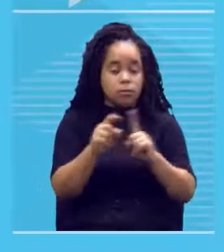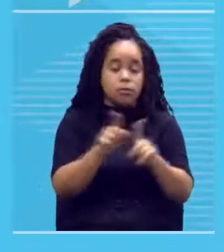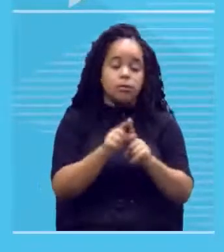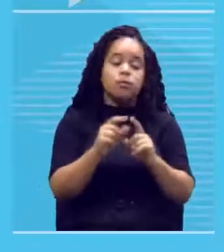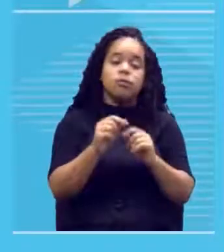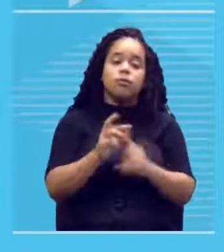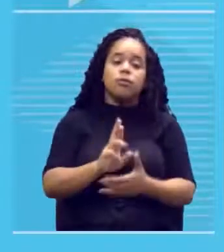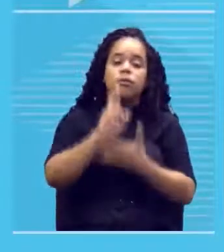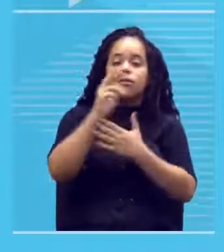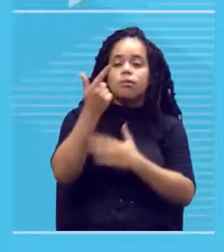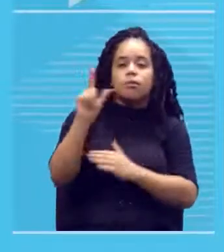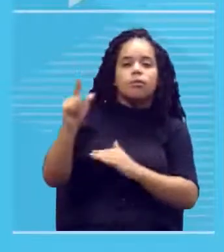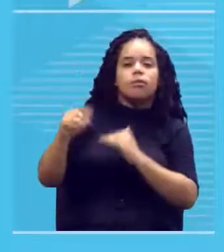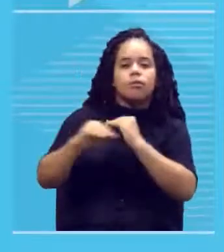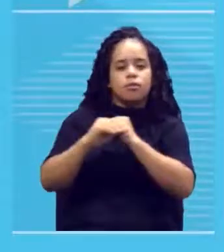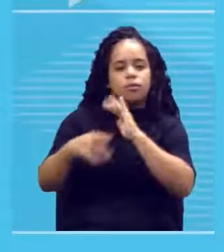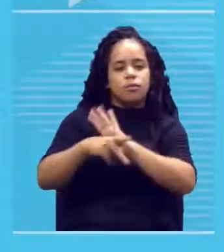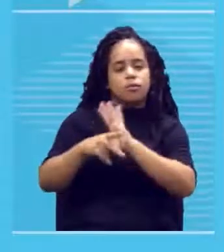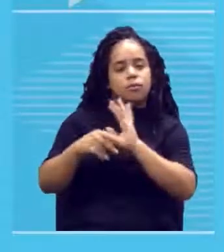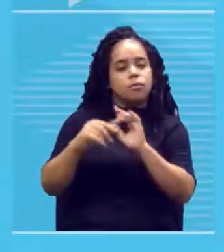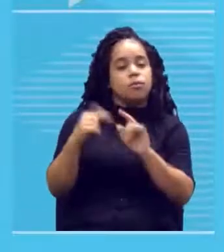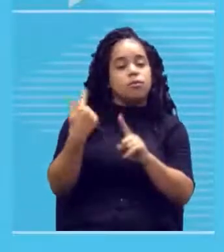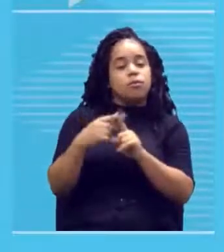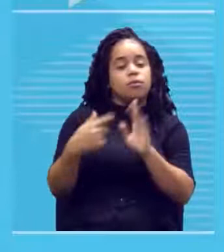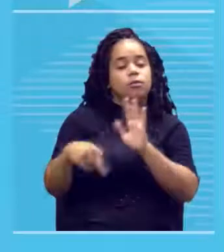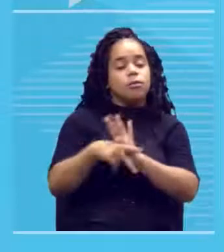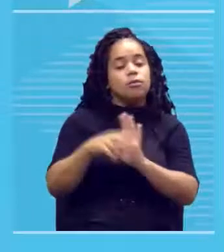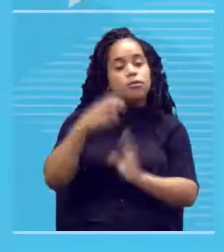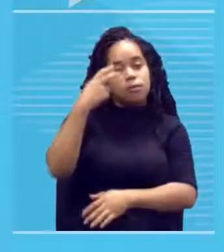outros padrões. Isso por quê? Porque é cultural. cultural.